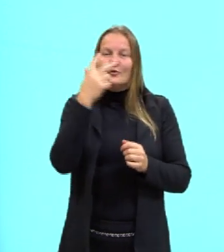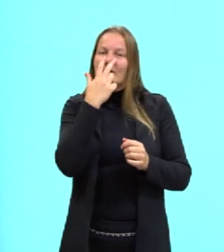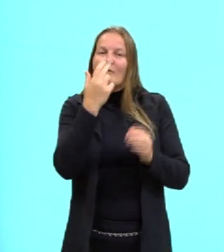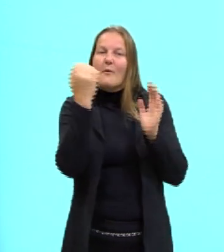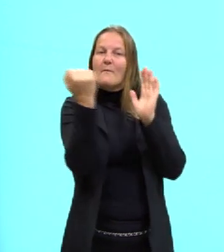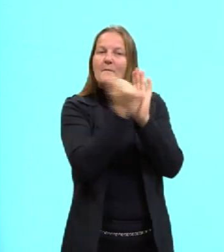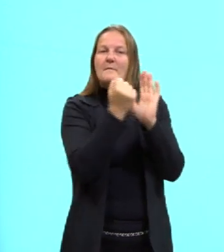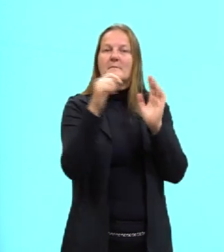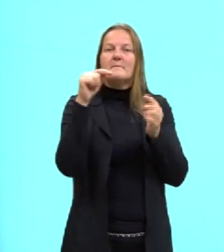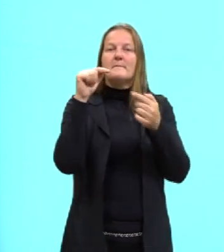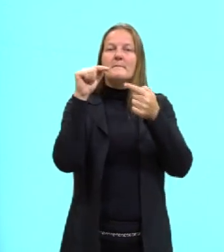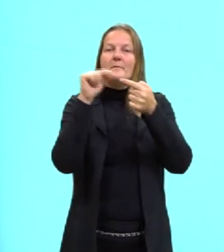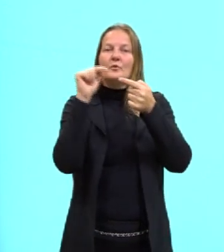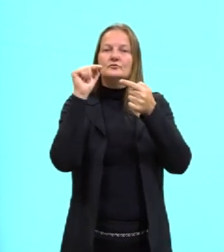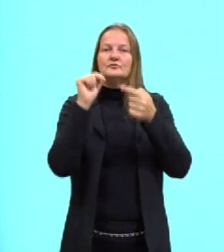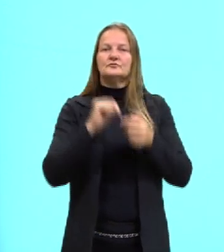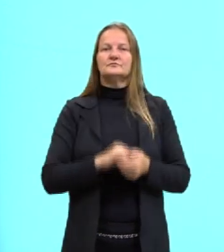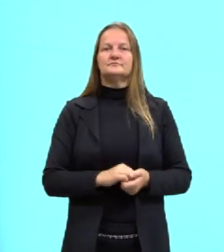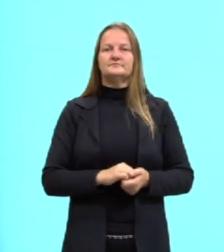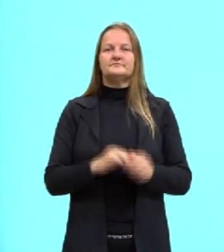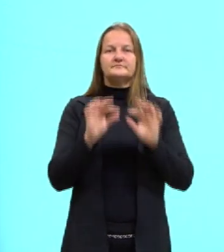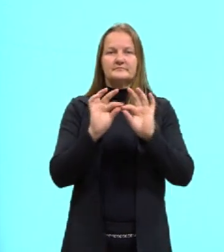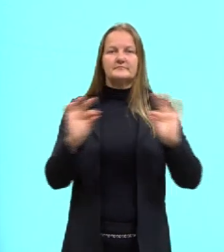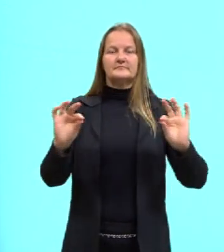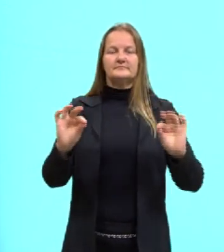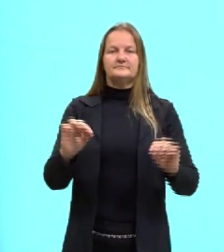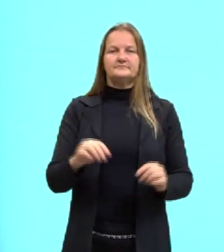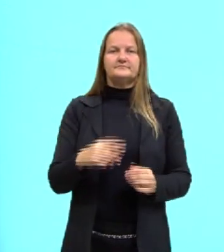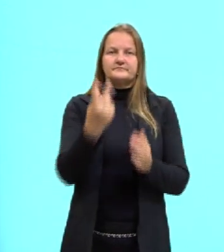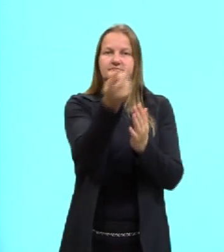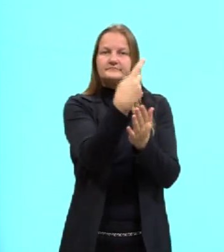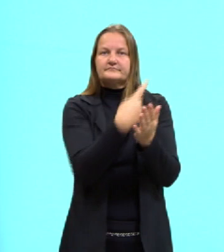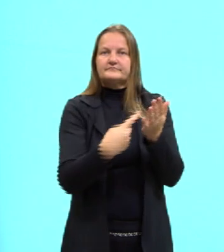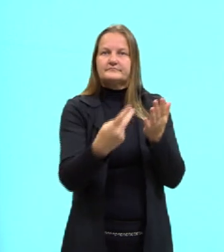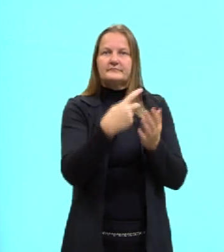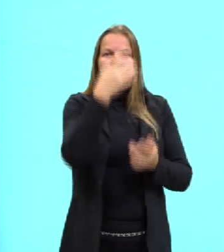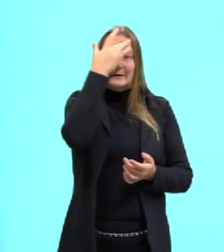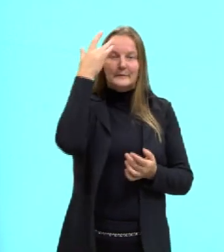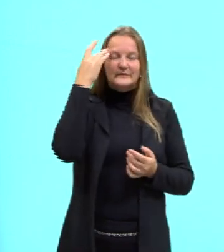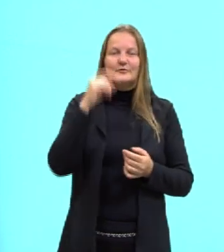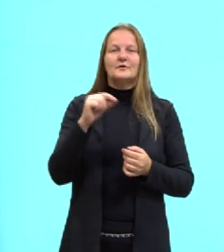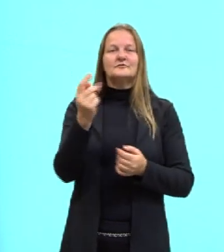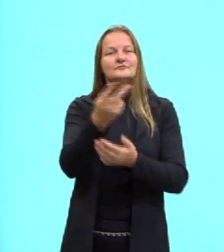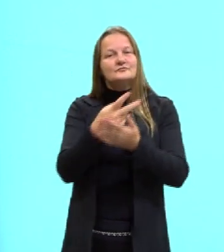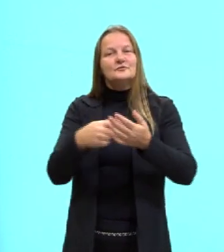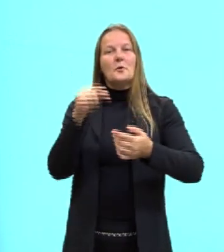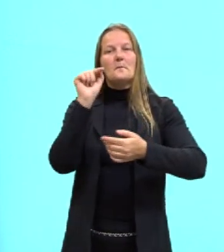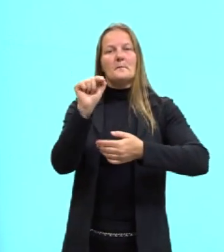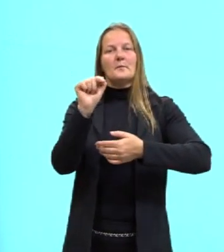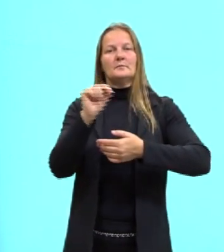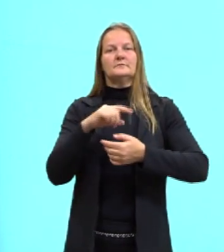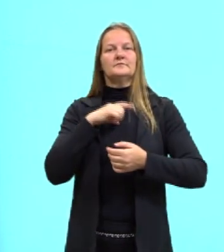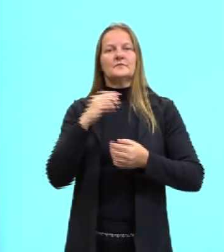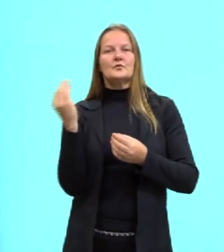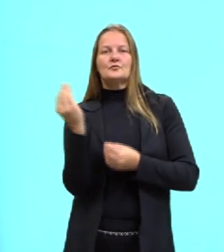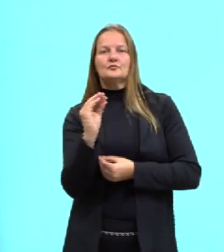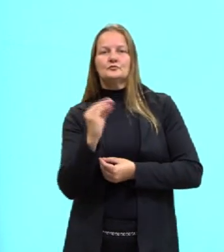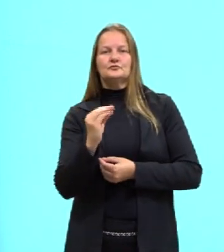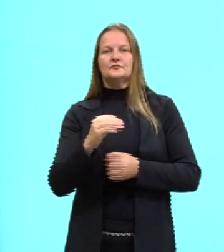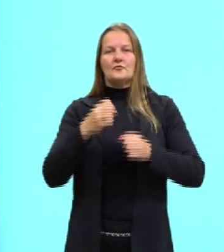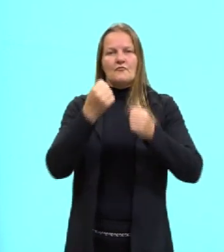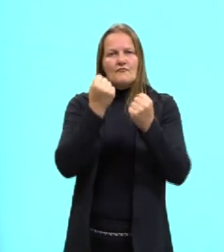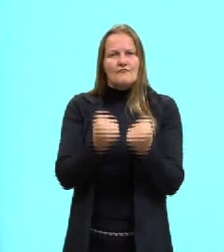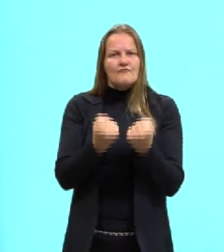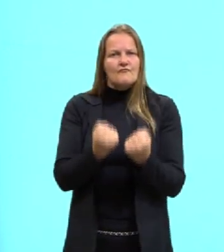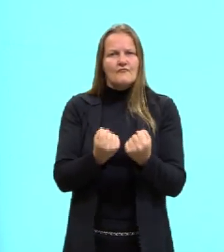na física. A gente costuma simplificar. Então, ao invés de desenhar uma pessoa, eu desenhei um ponto. Coloquei a força aqui para